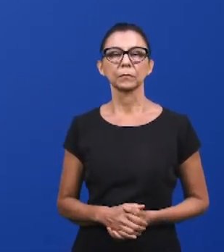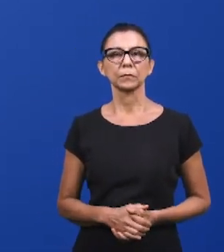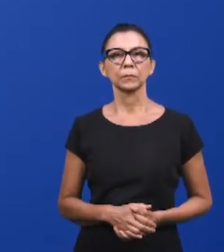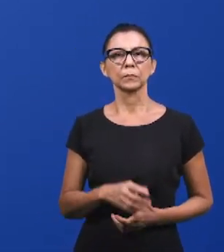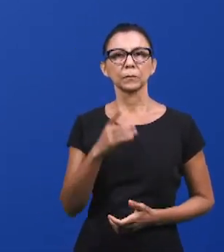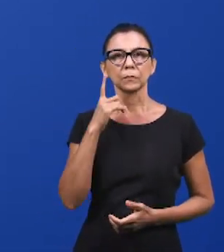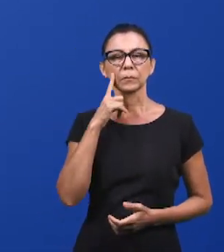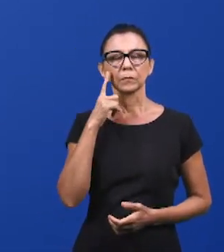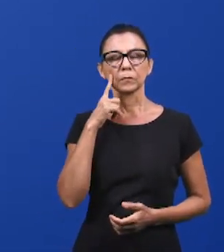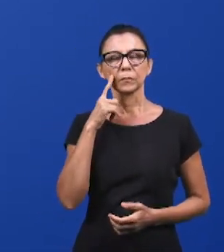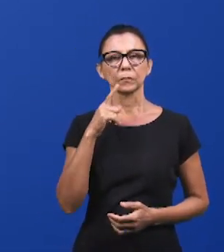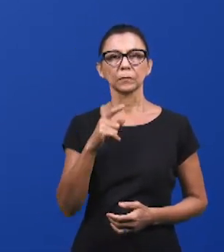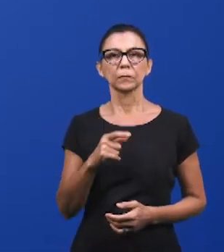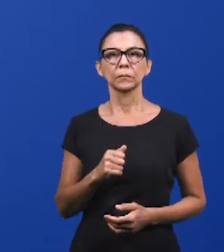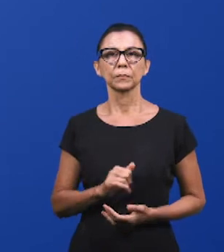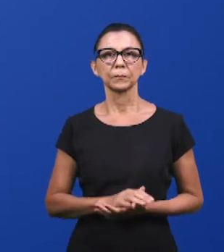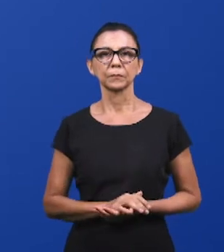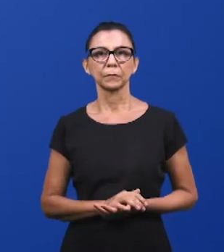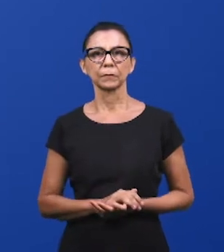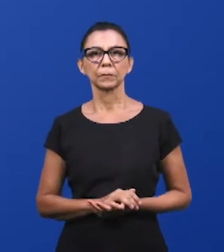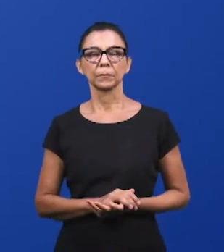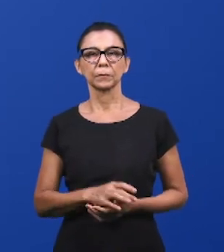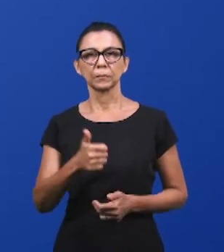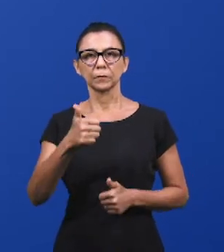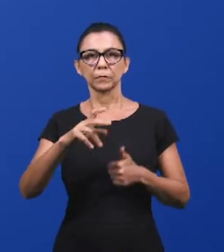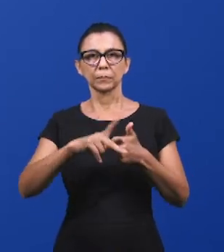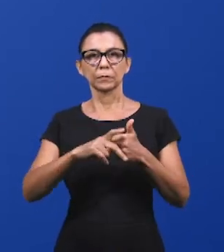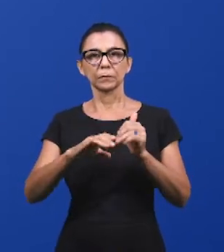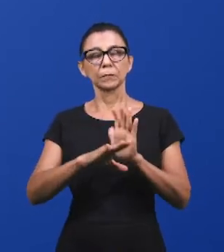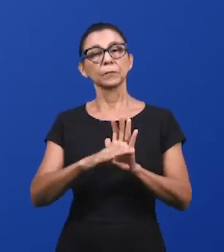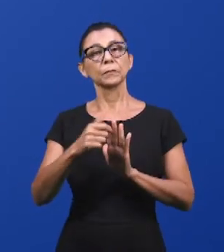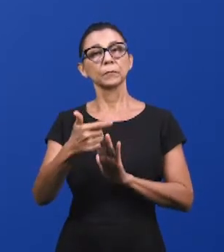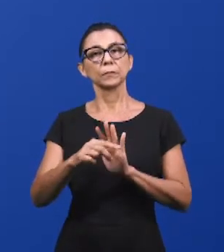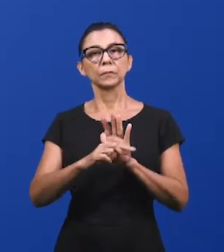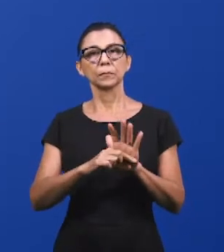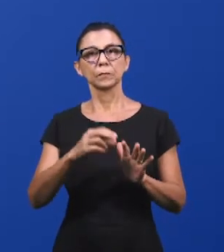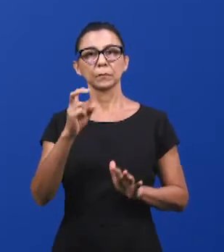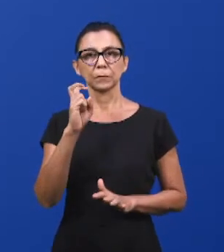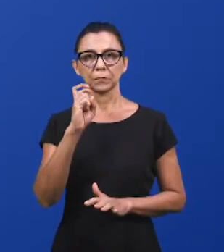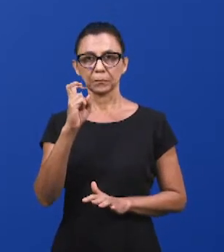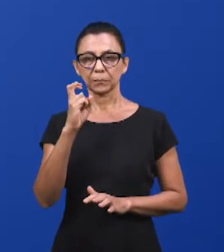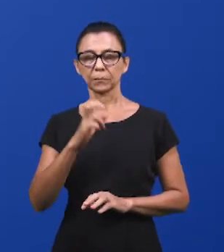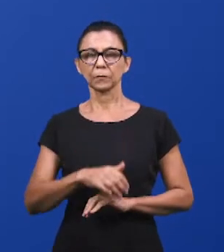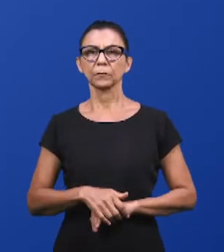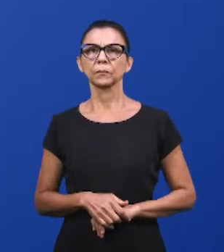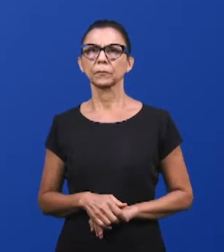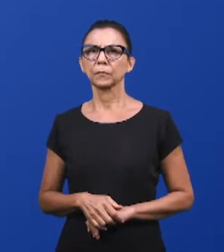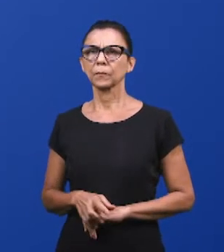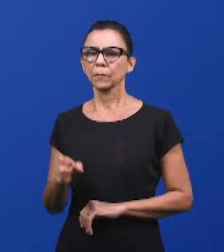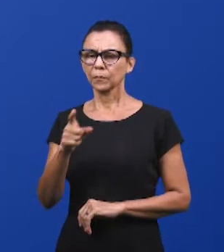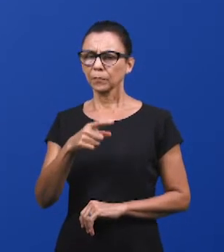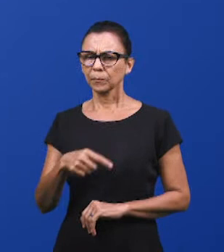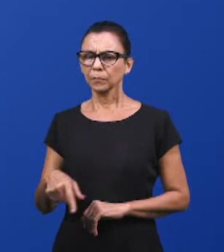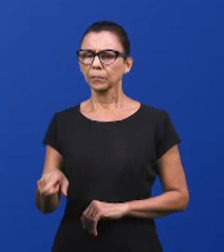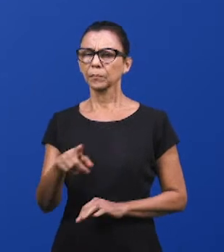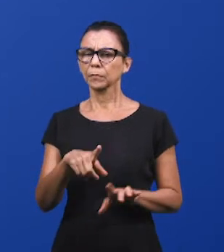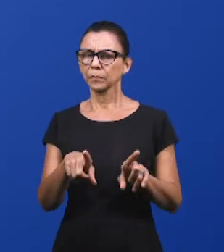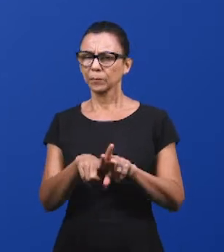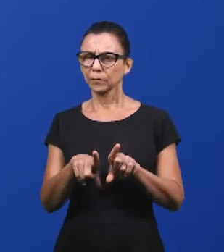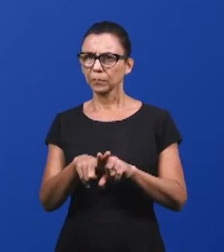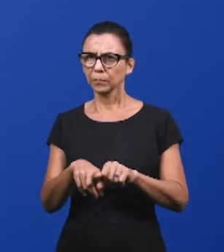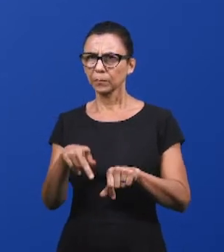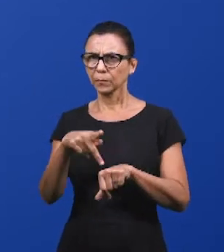carta de Pedro, no capítulo 2, verso 5. Vós também, como